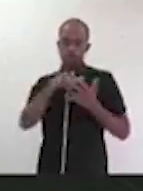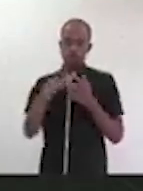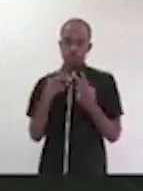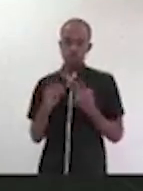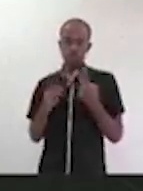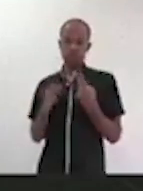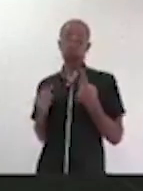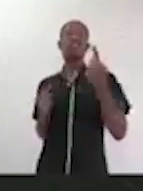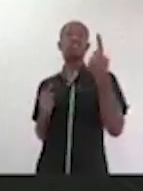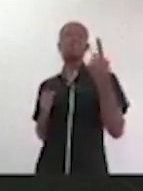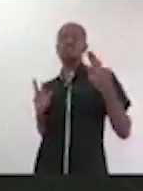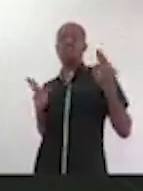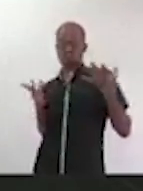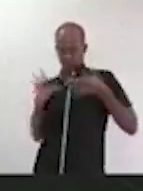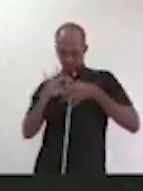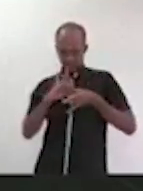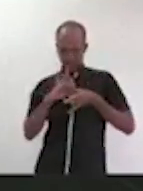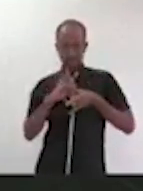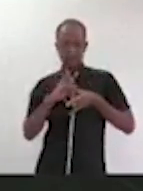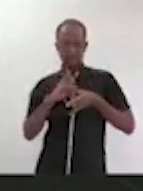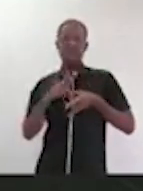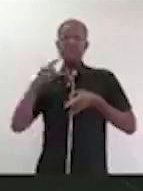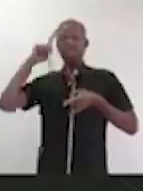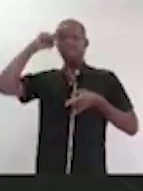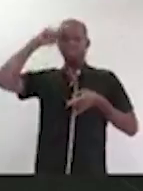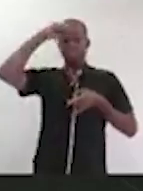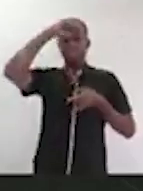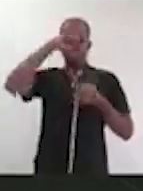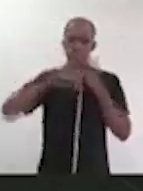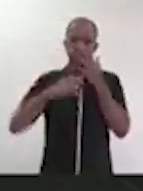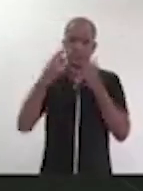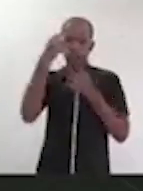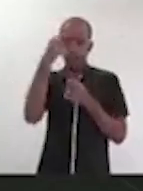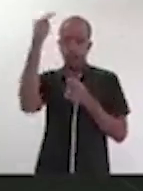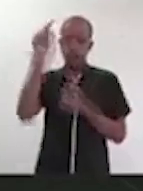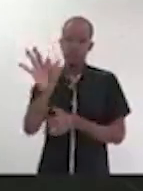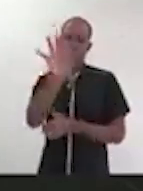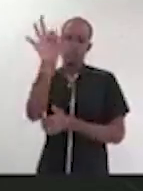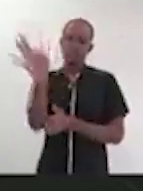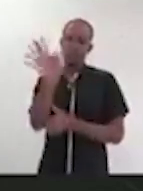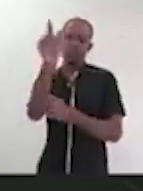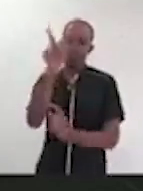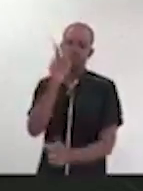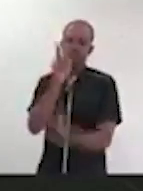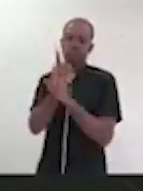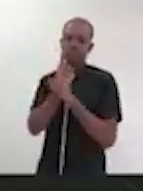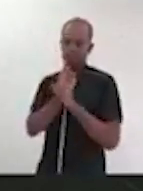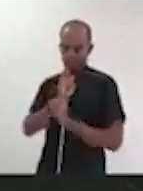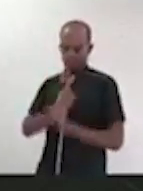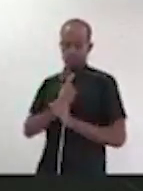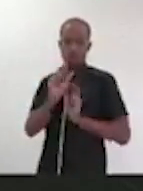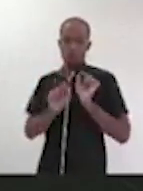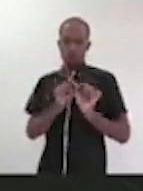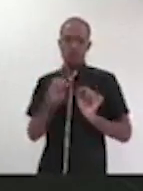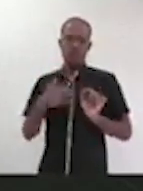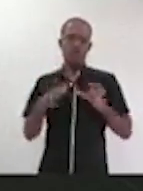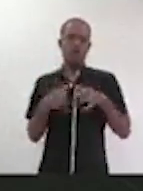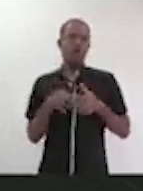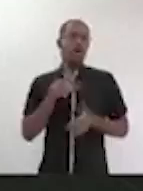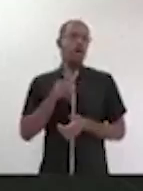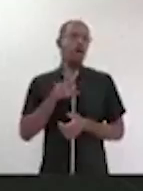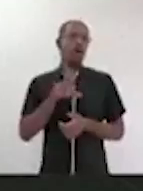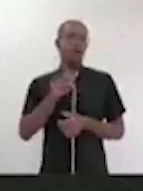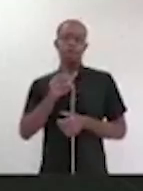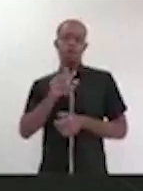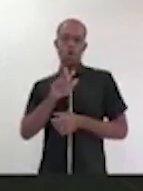qual é a soma, isso é muito difícil. E eu me lembro que na faculdade eu me descobri progressista e eu comecei, eu me vi como